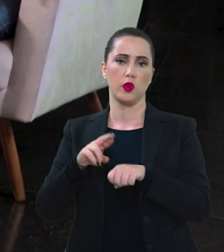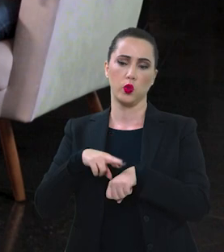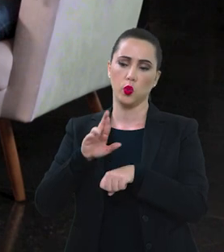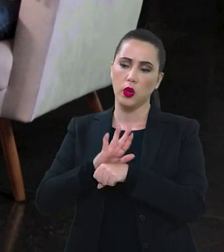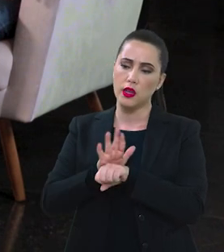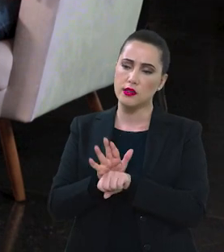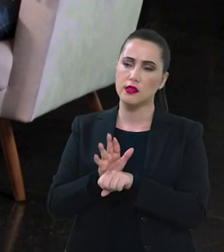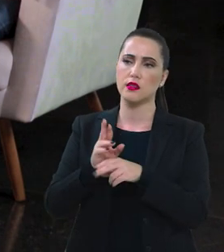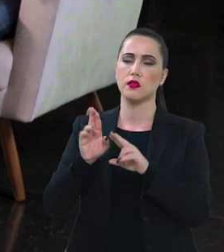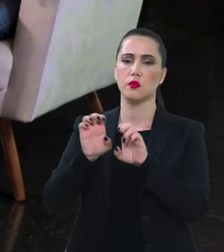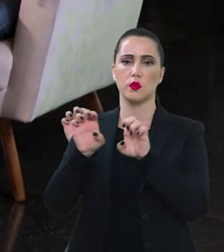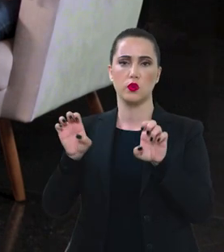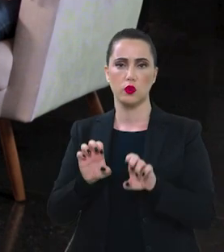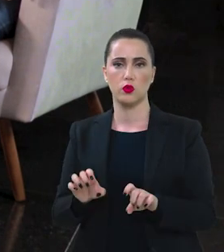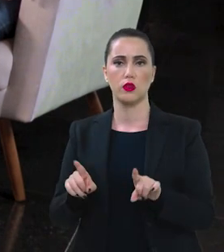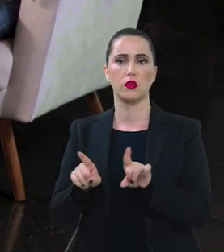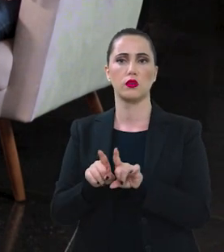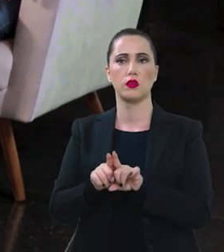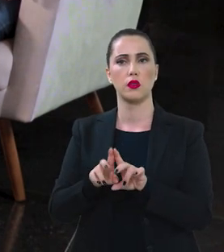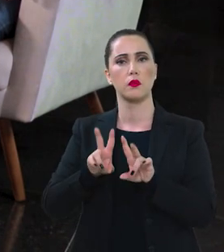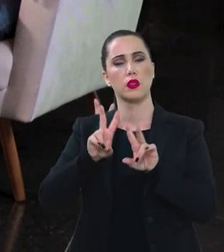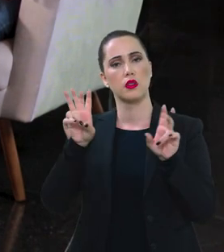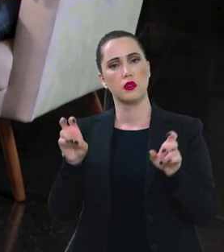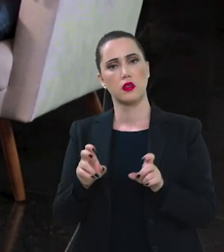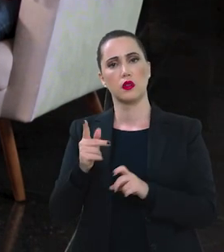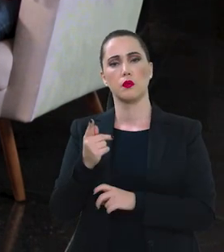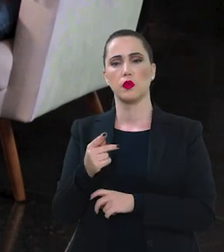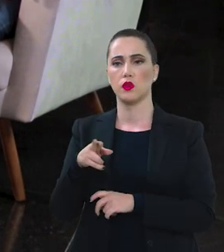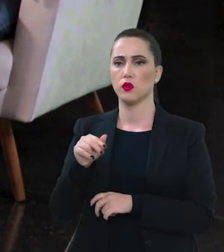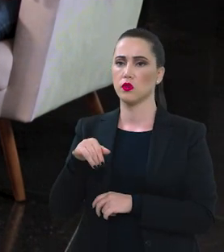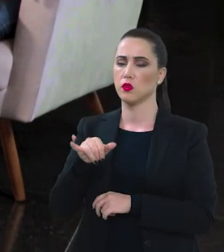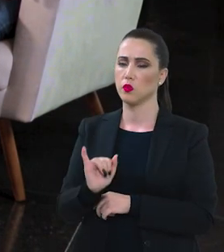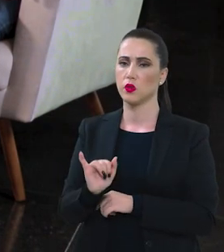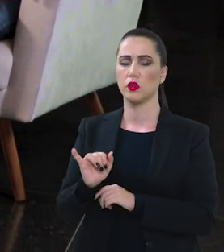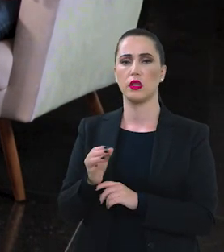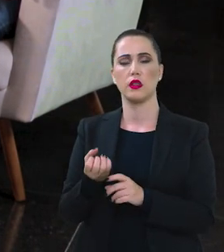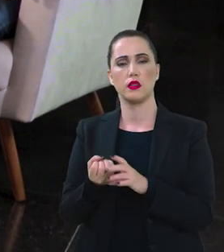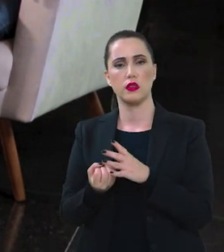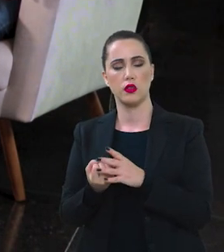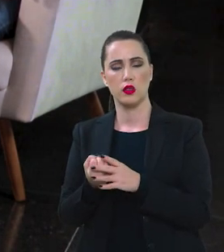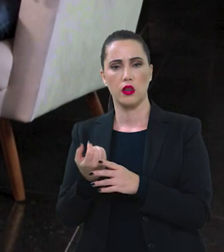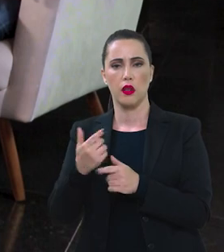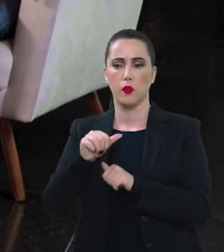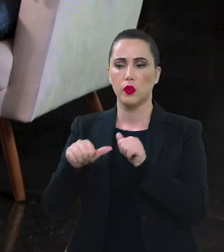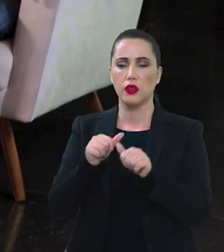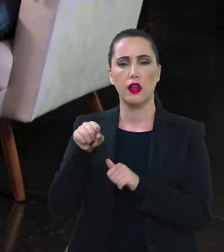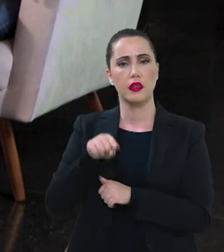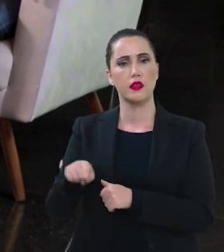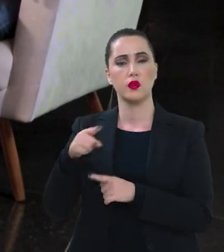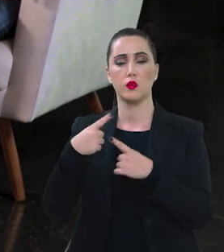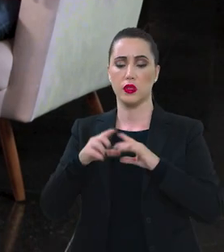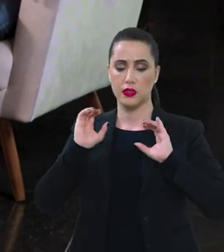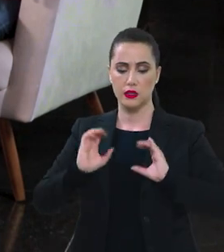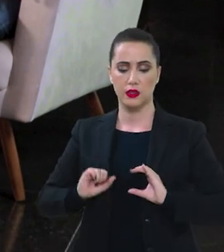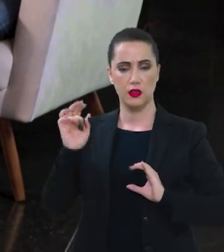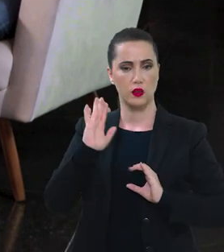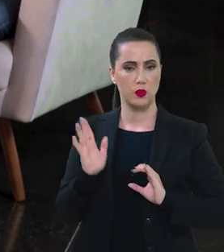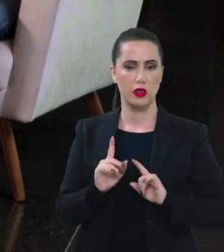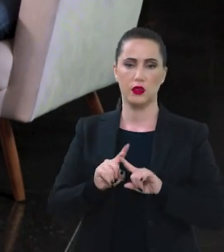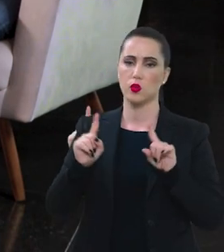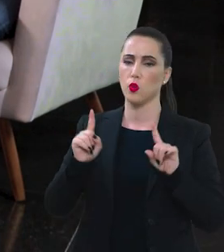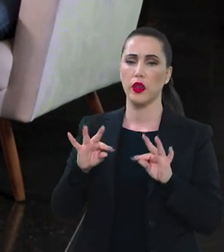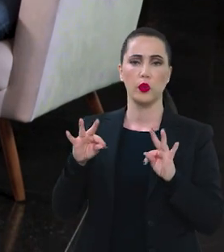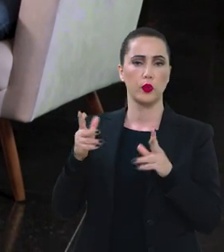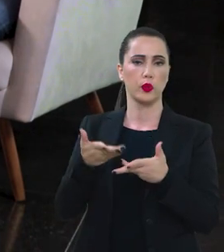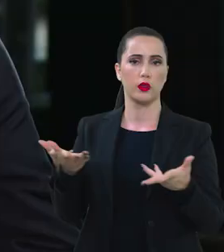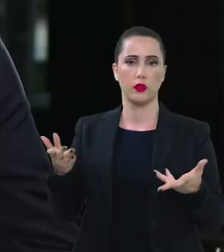racismo estrutural é aí que entra essa questão também do Pronace tentar desconstruir isso porque a cidadania no Brasil também não